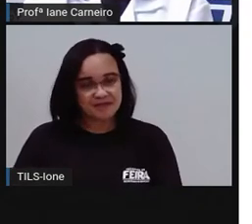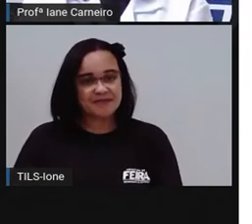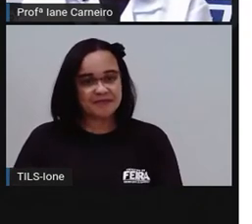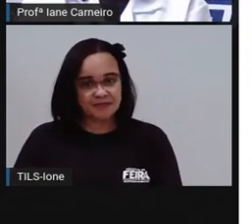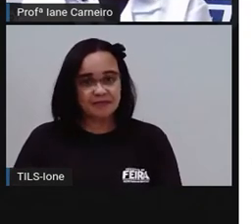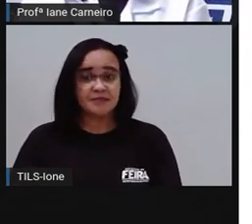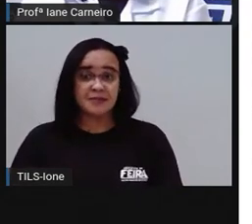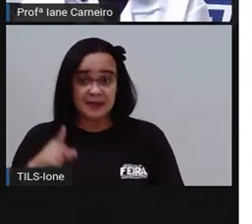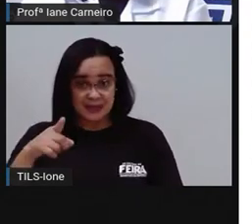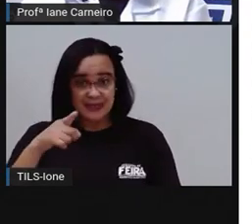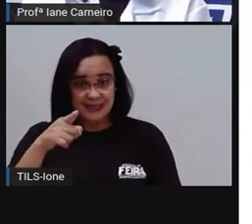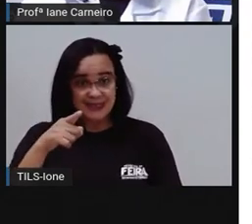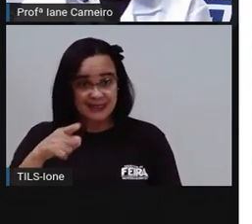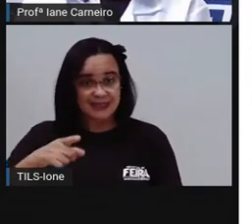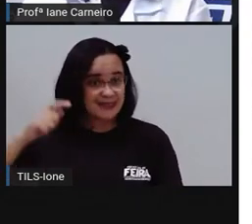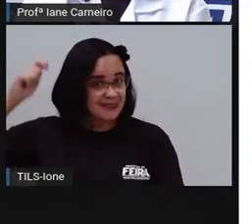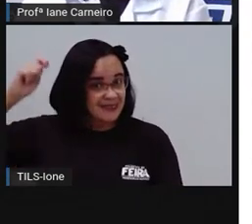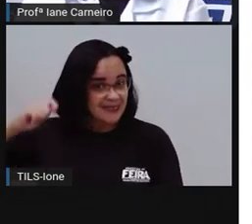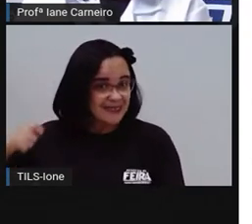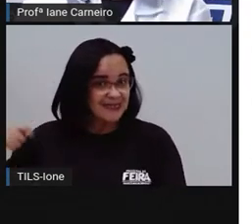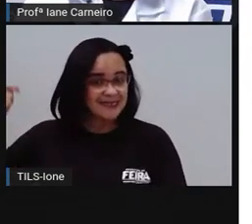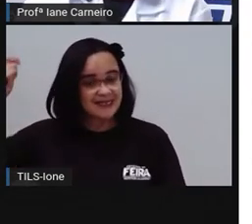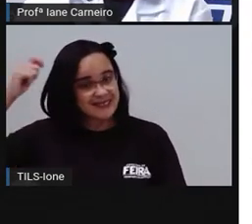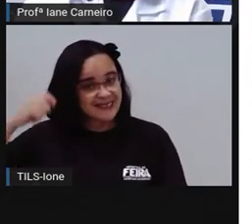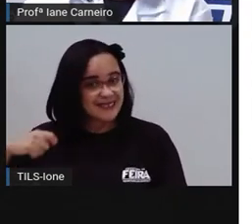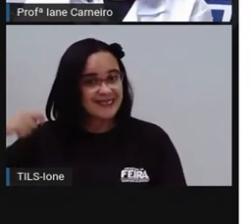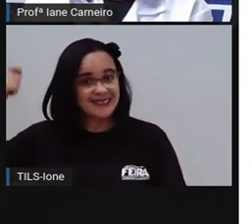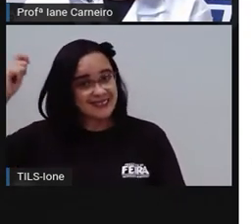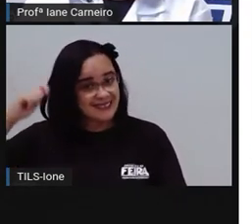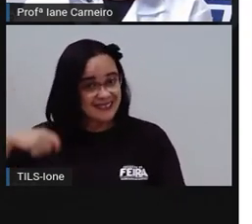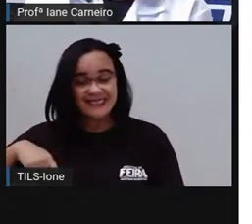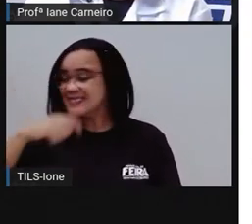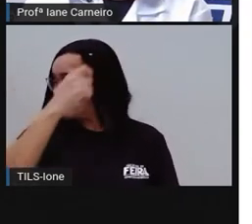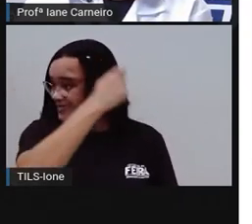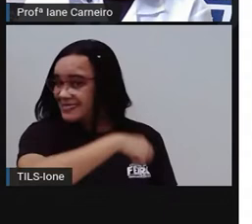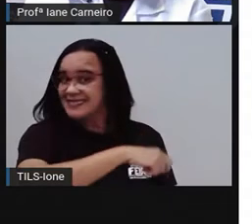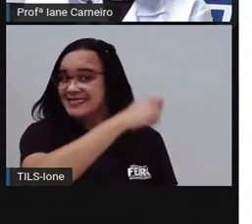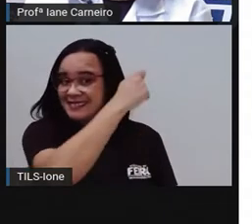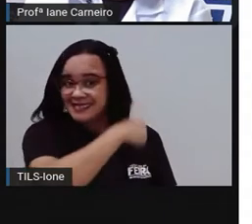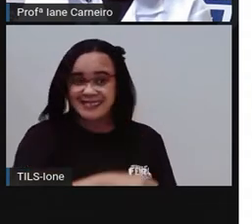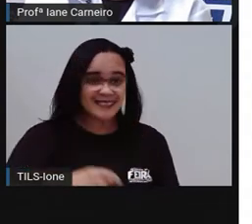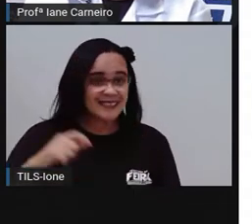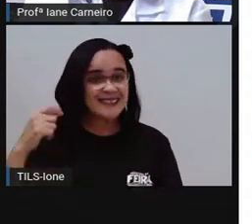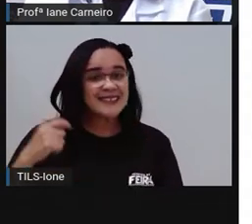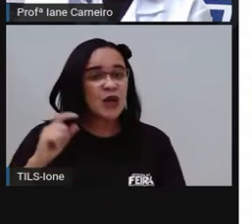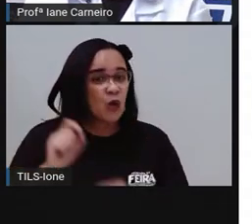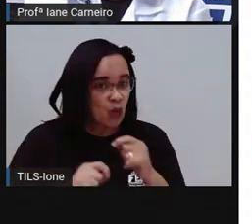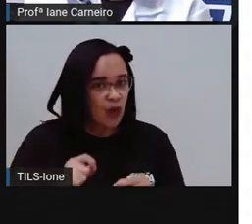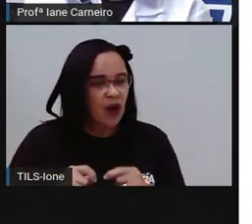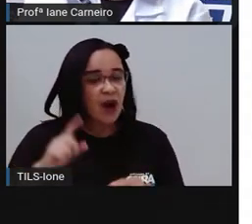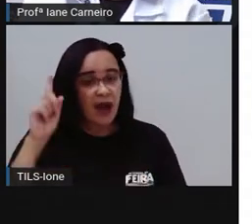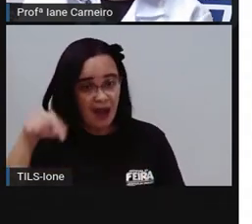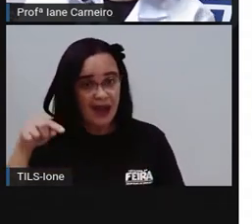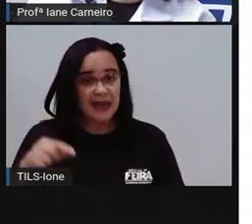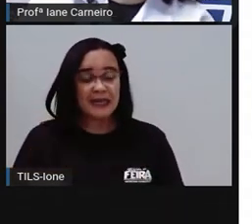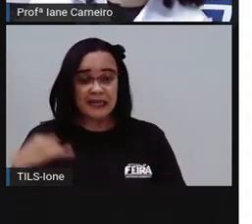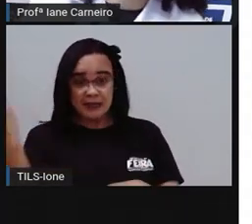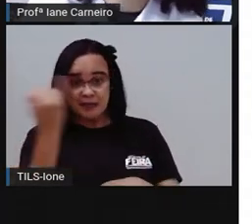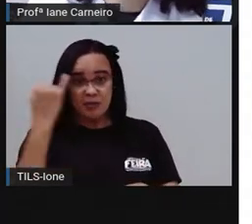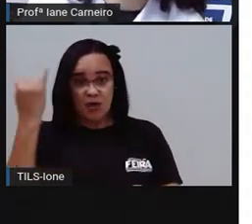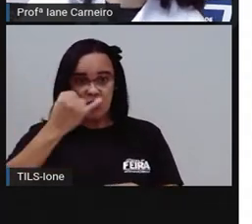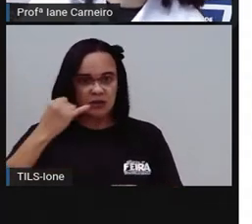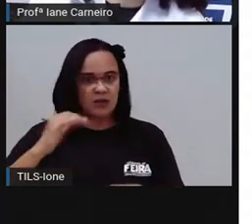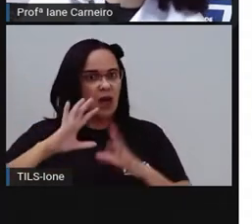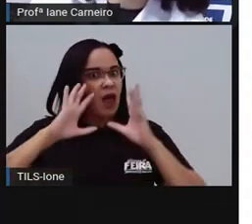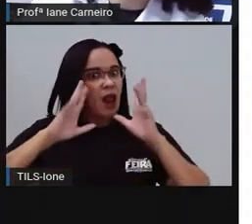Aí aqui a Pró trouxe o pente, né? E também o pente é uma dica que a Pró vai dar, né? Tem que lavar o pente, né?